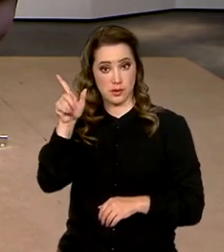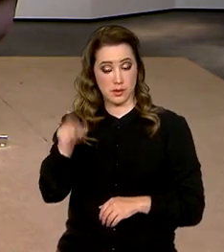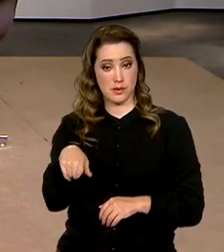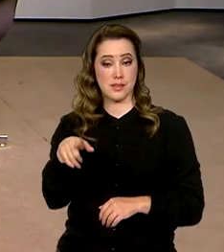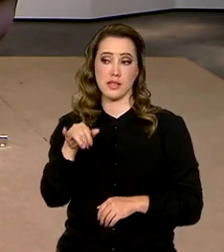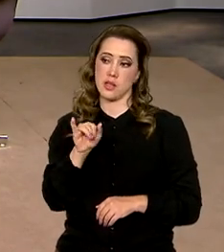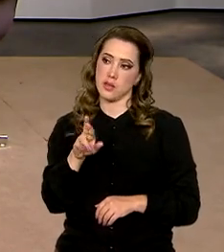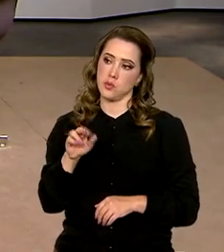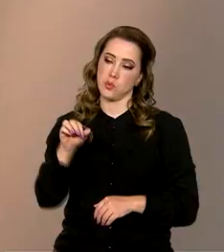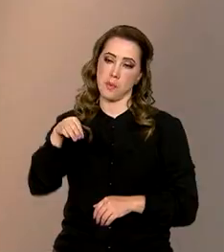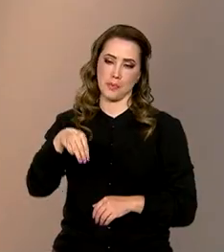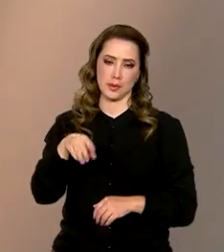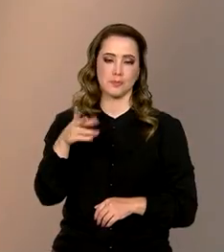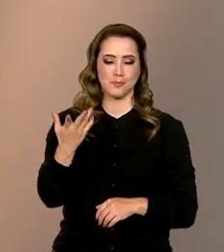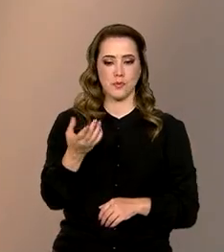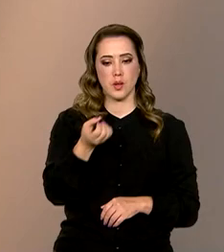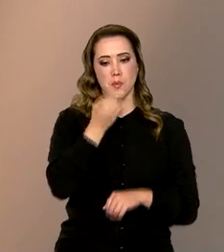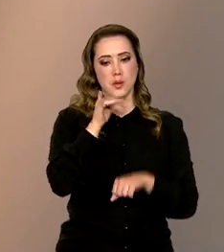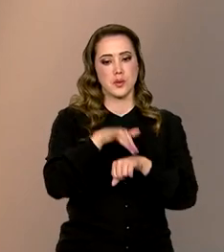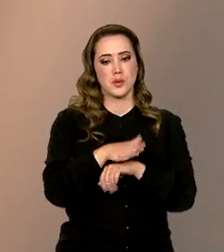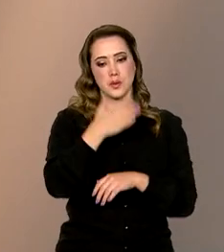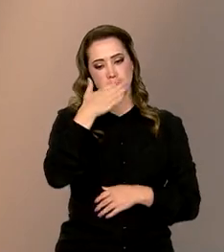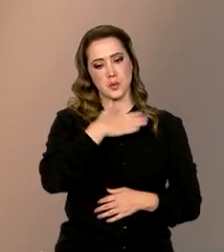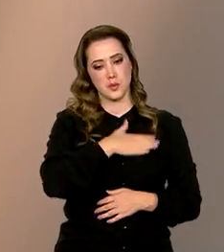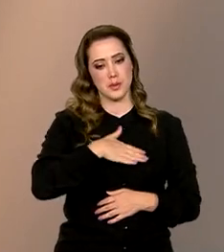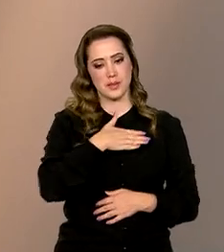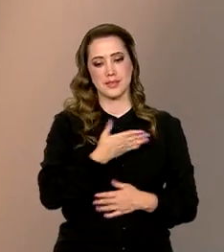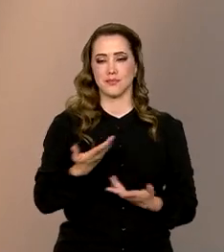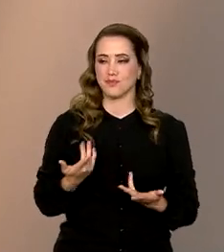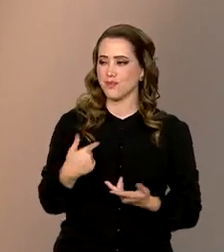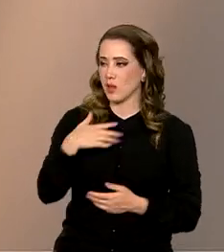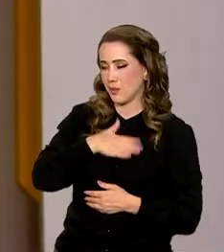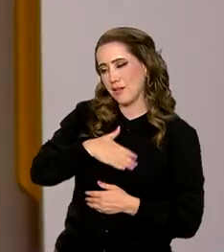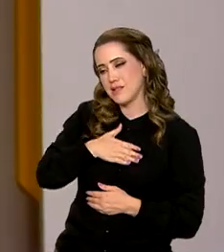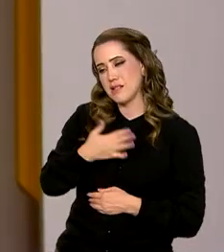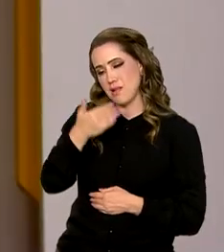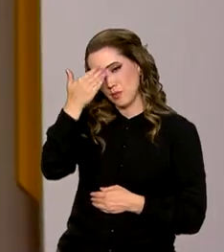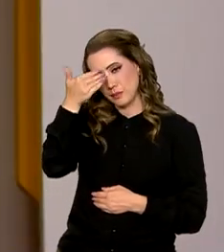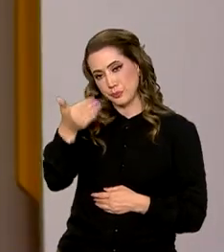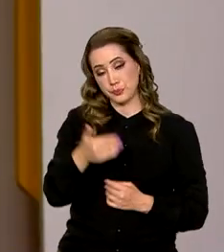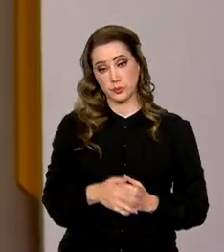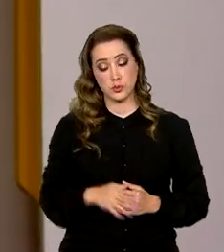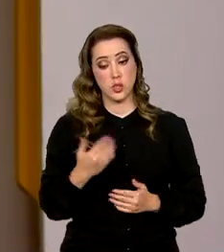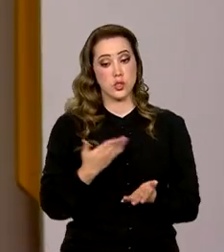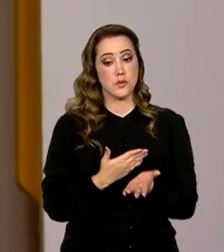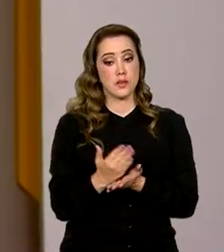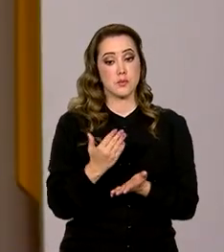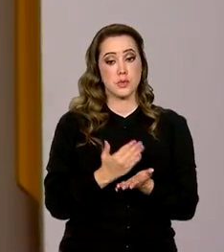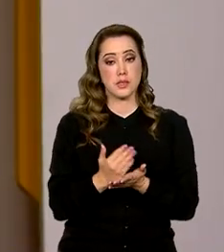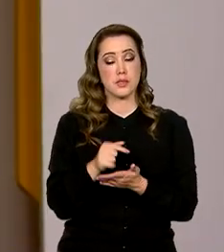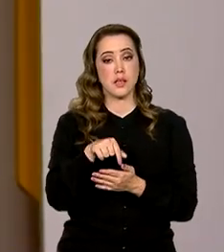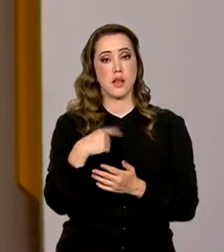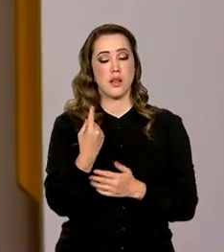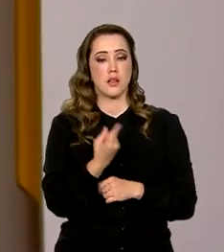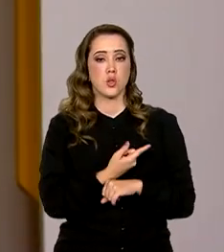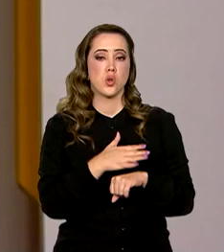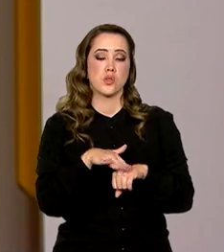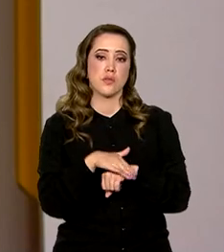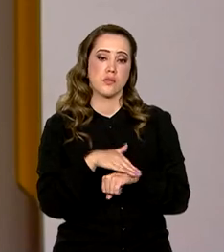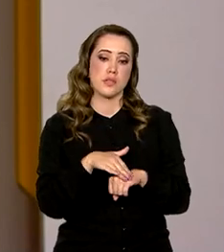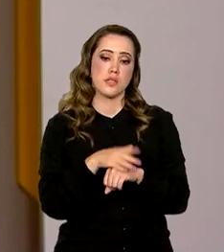presença aqui no Brasil em Dia. Boa noite, eu que agradeço a oportunidade. E nós vamos começar a nossa conversa falando da